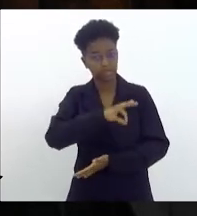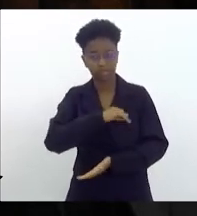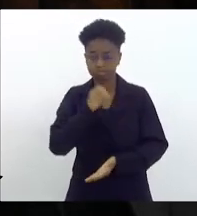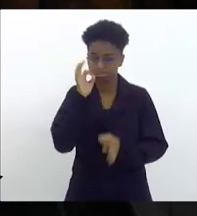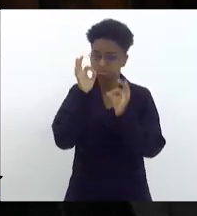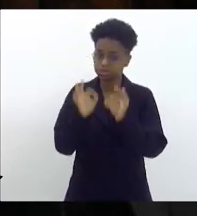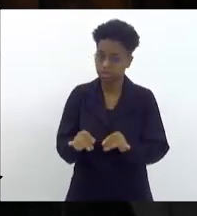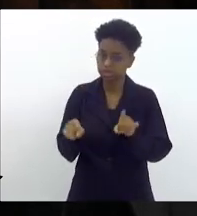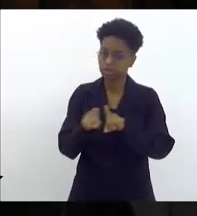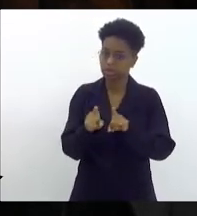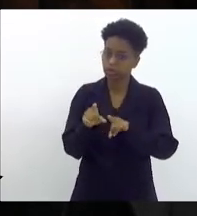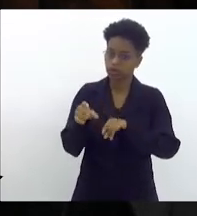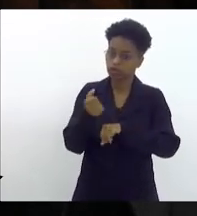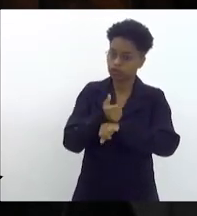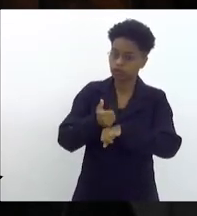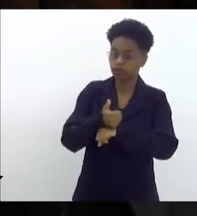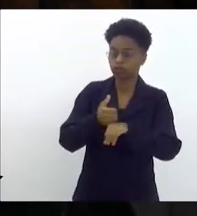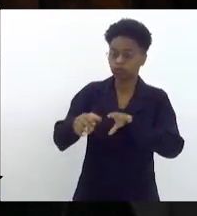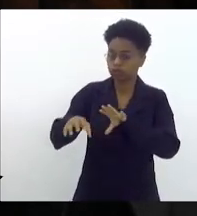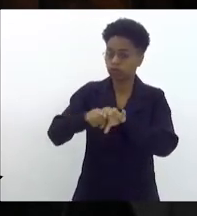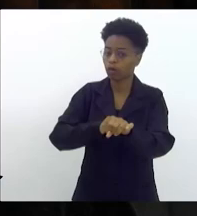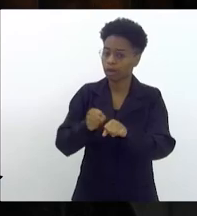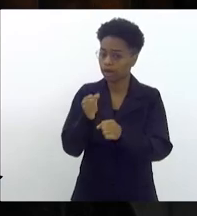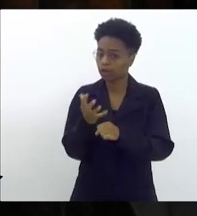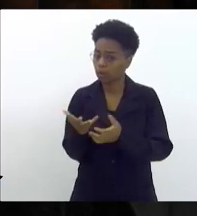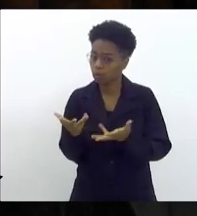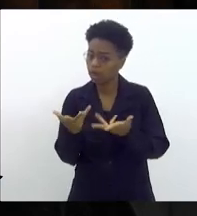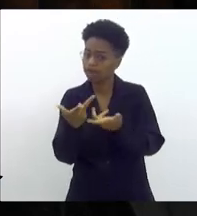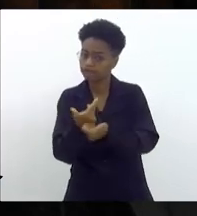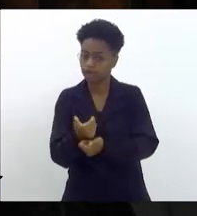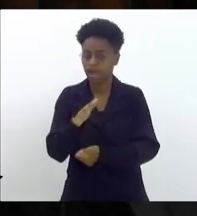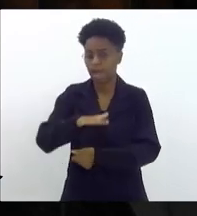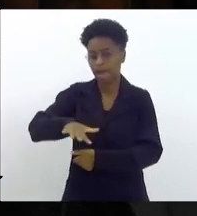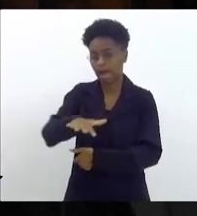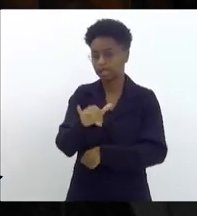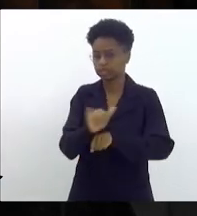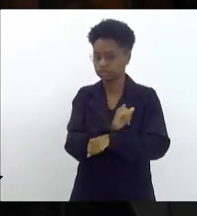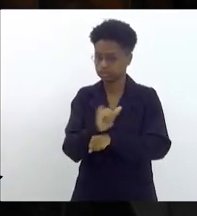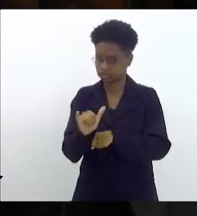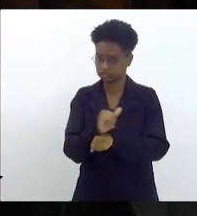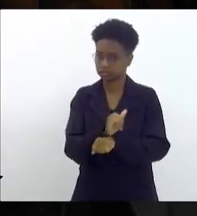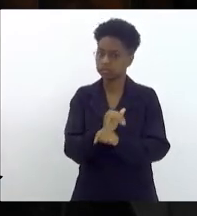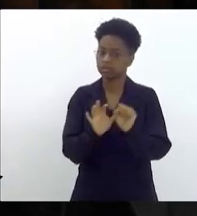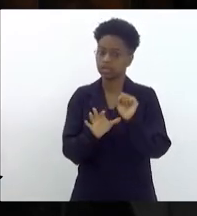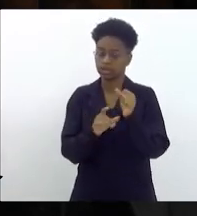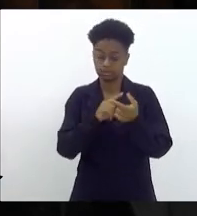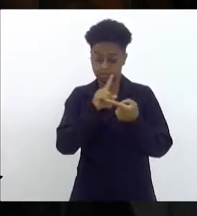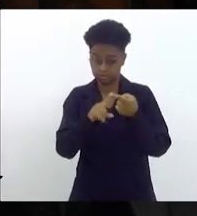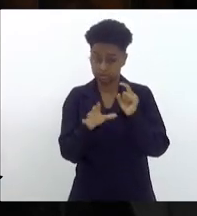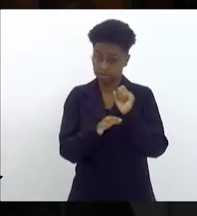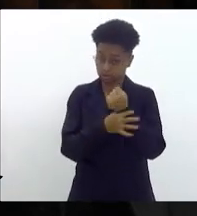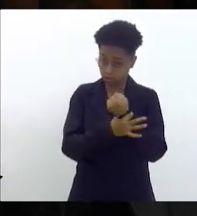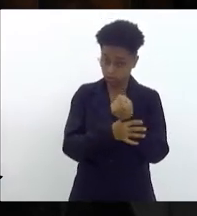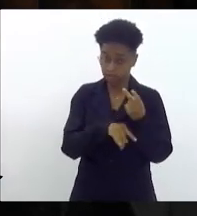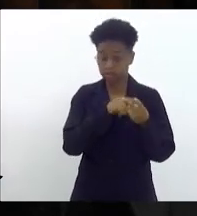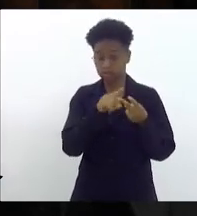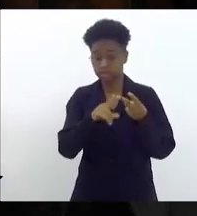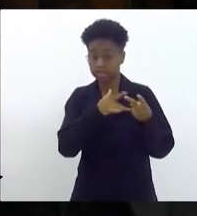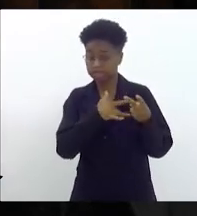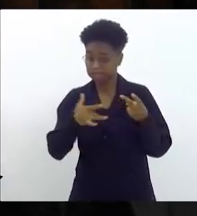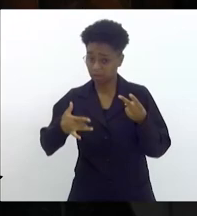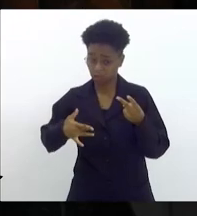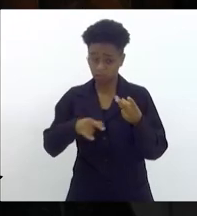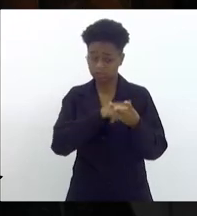qualificado para essas áreas estratégicas, segurança, saúde e,